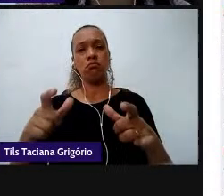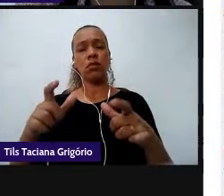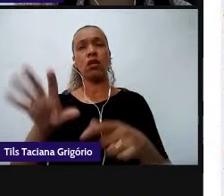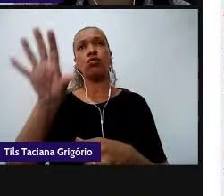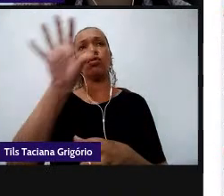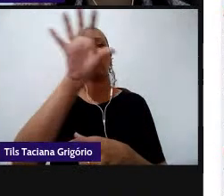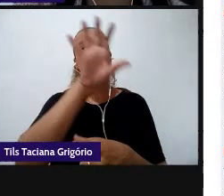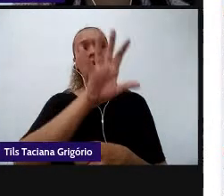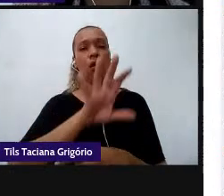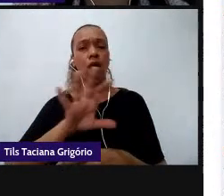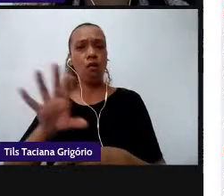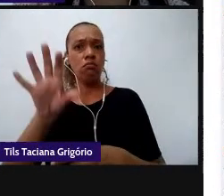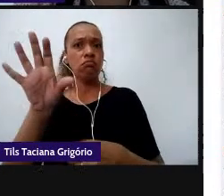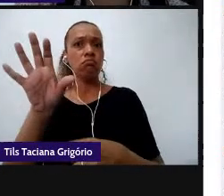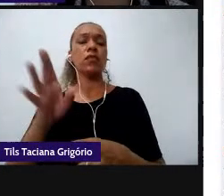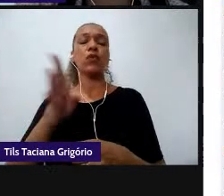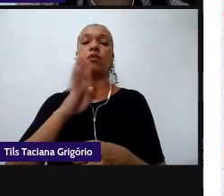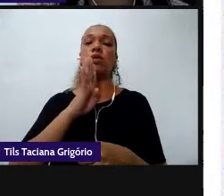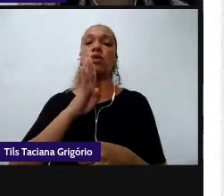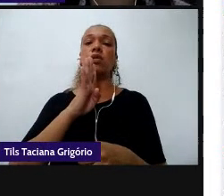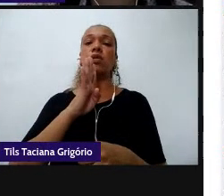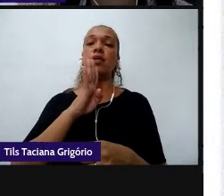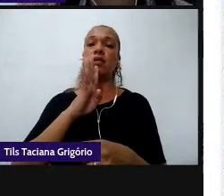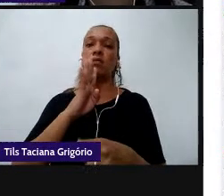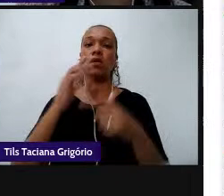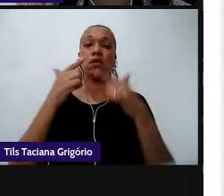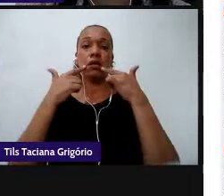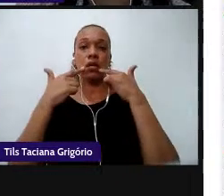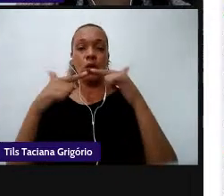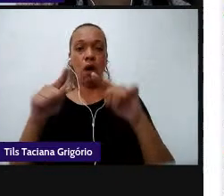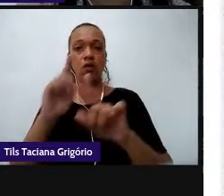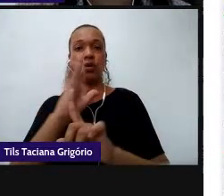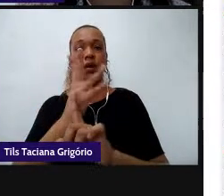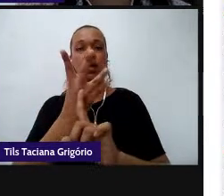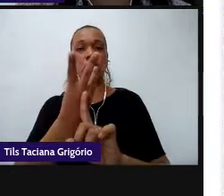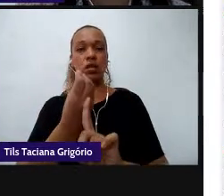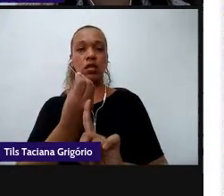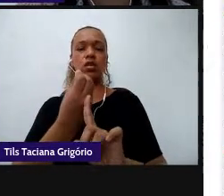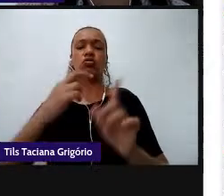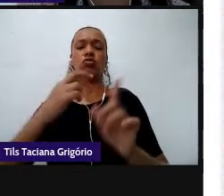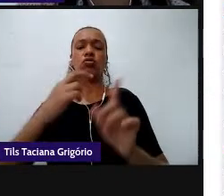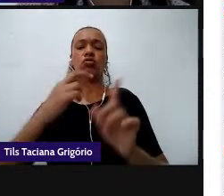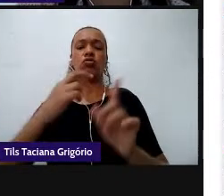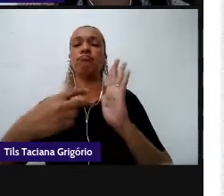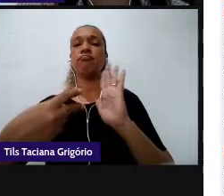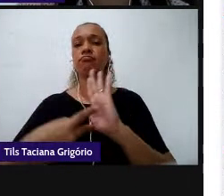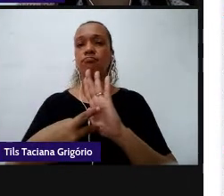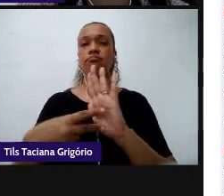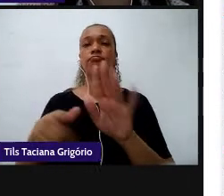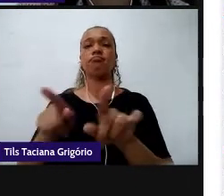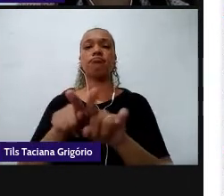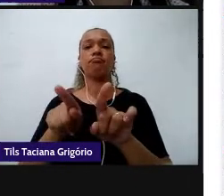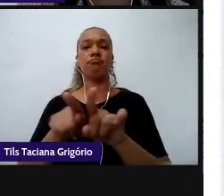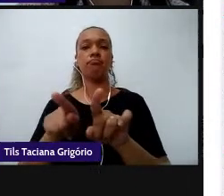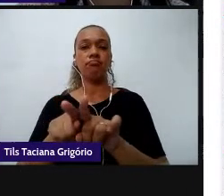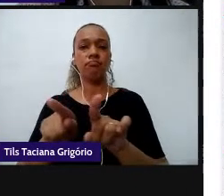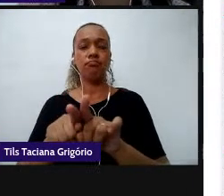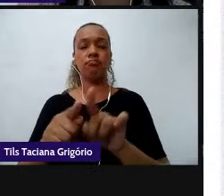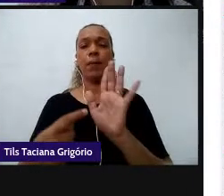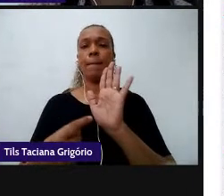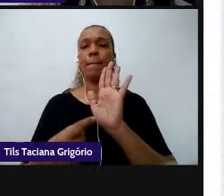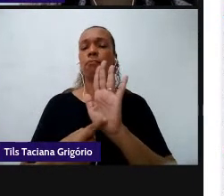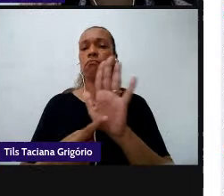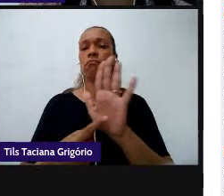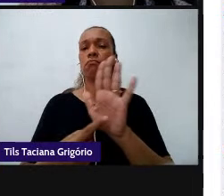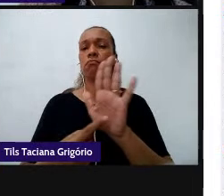esses conhecimentos sobre as linguagens artísticas para dar significado reconstruir produções autorais individuais e coletivas